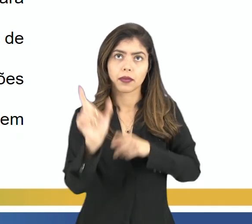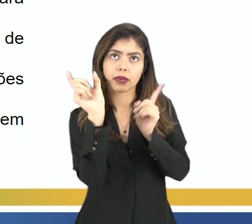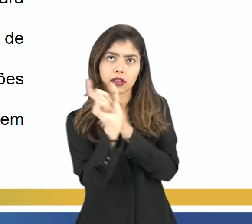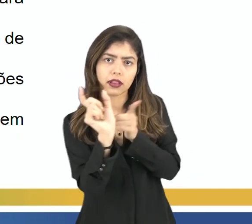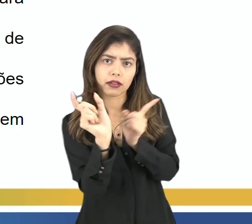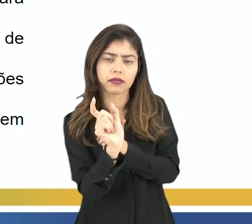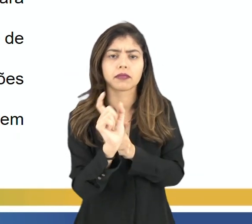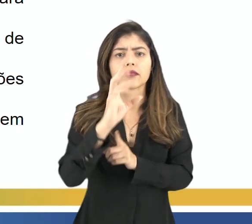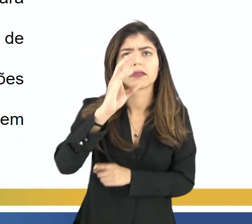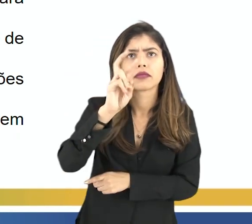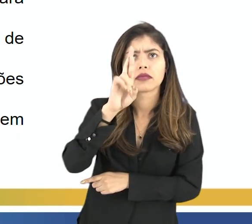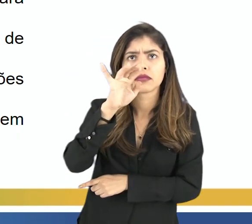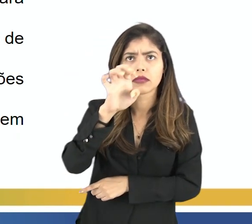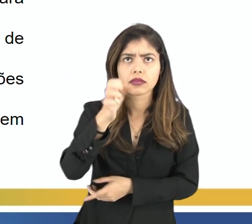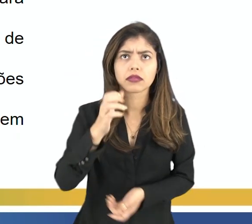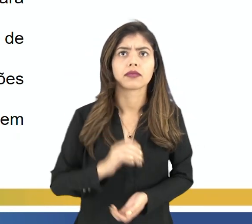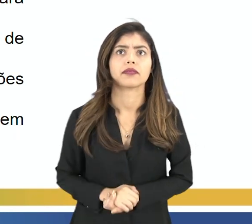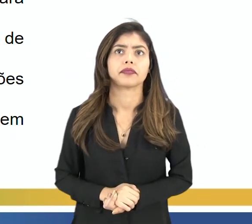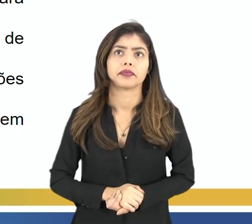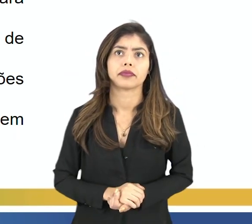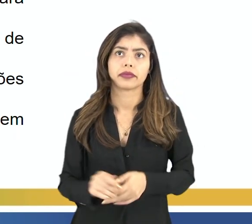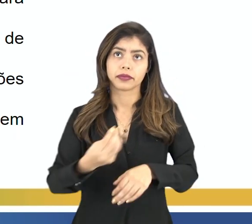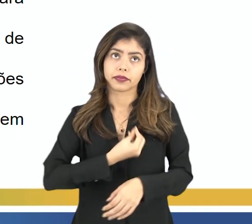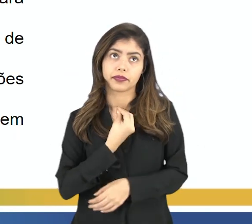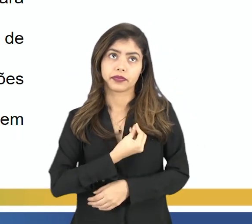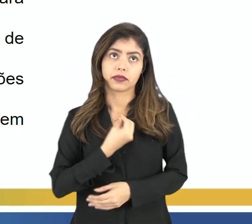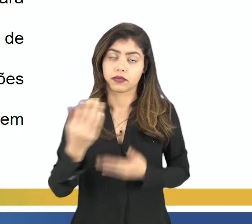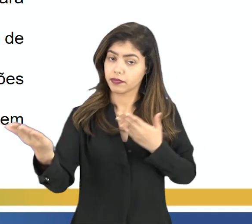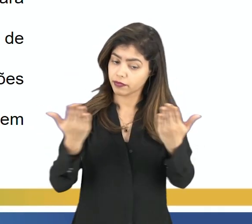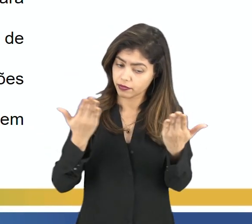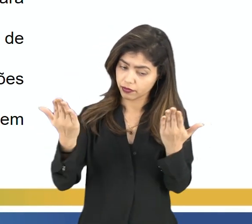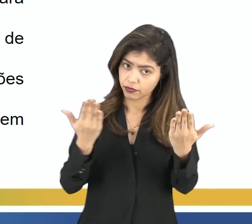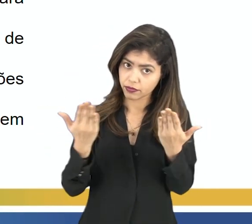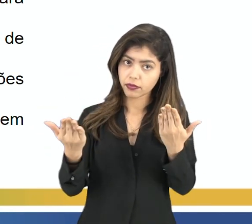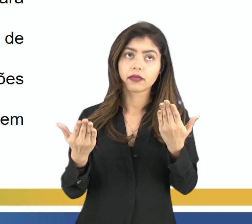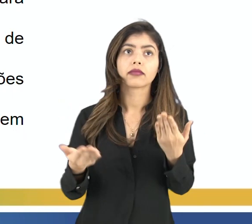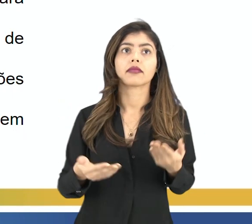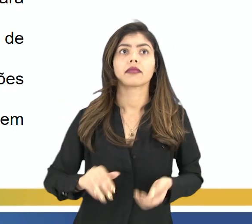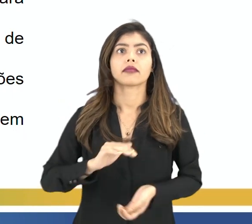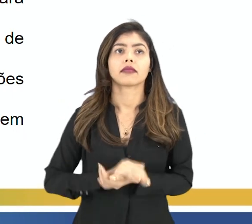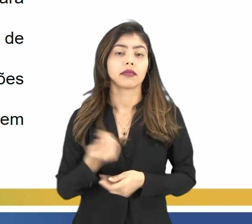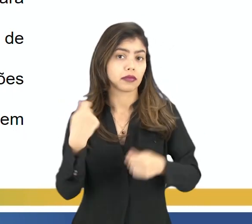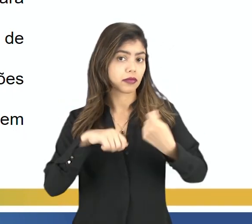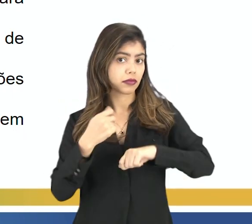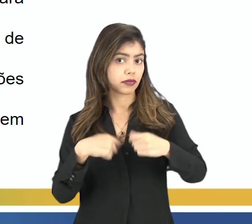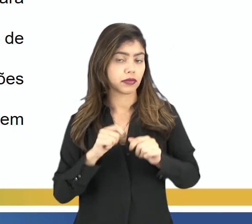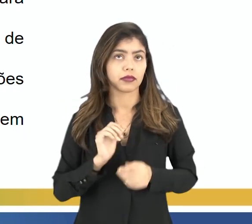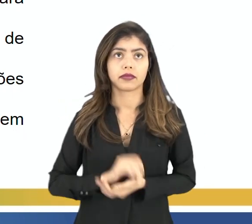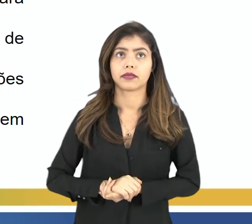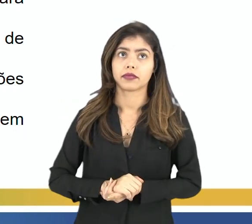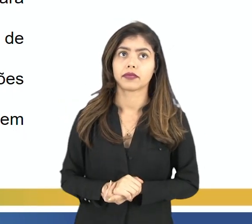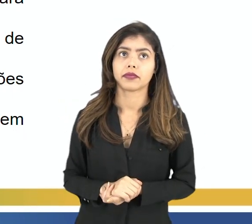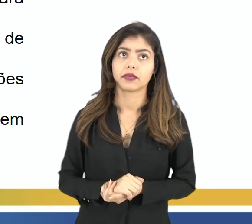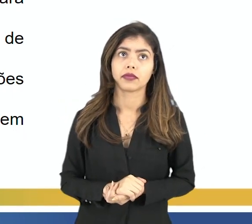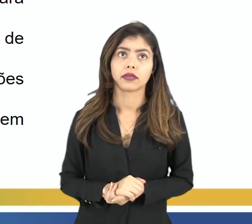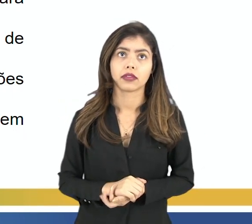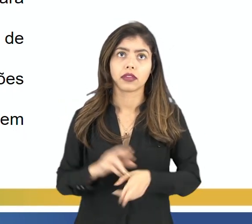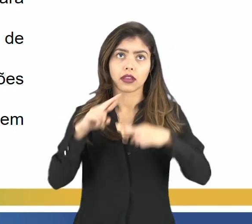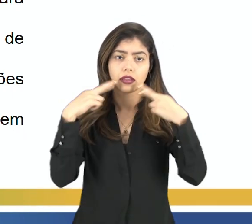cotidianamente, a palavra crise está presente e associada à economia.